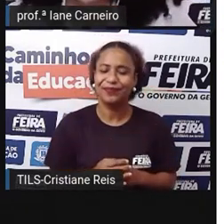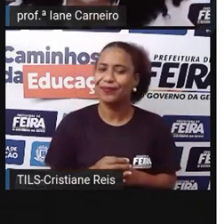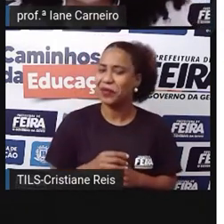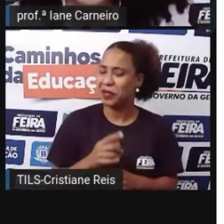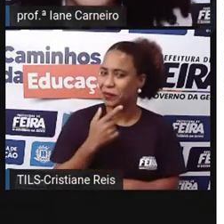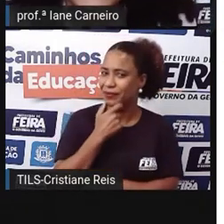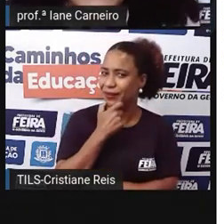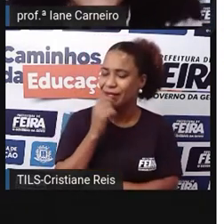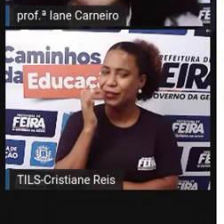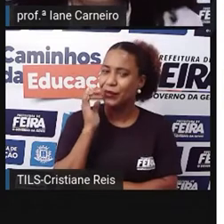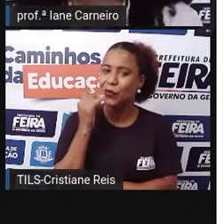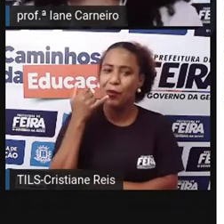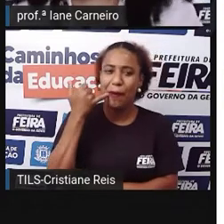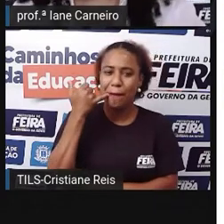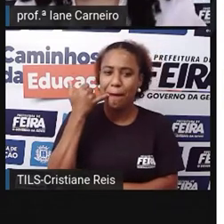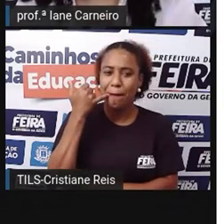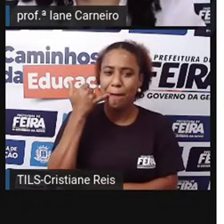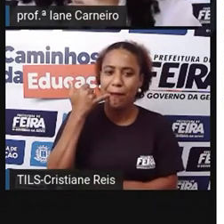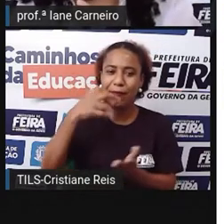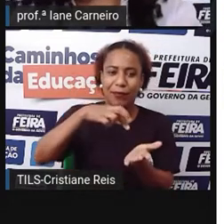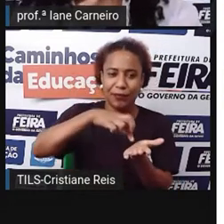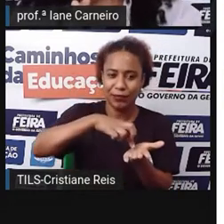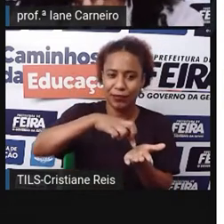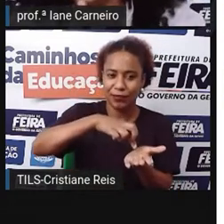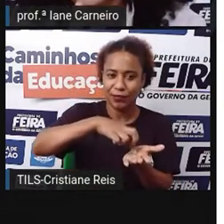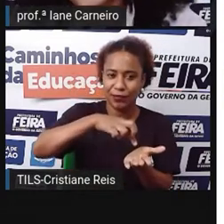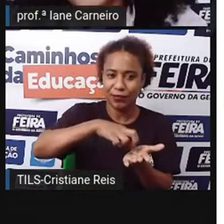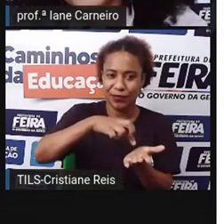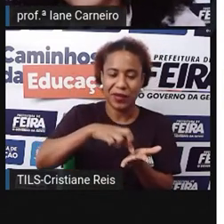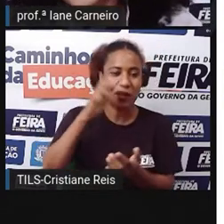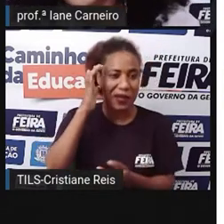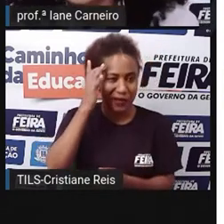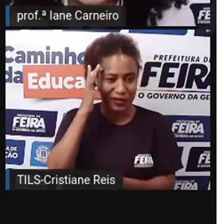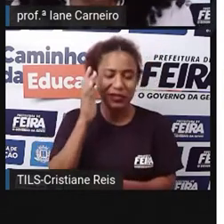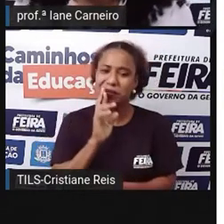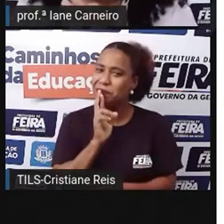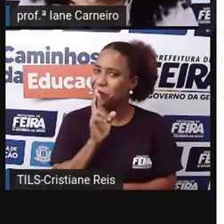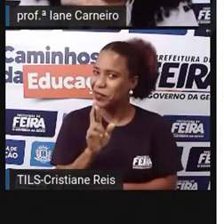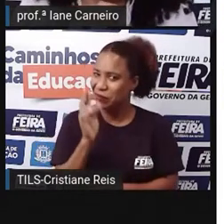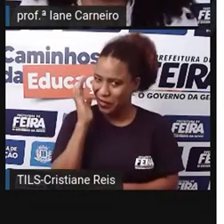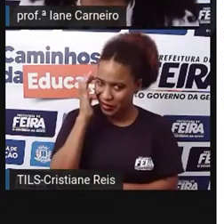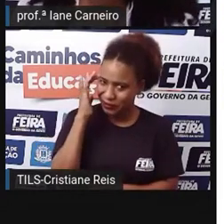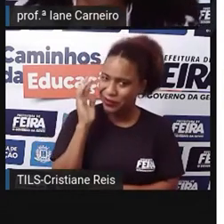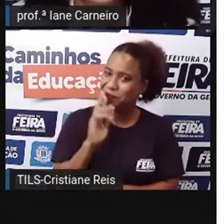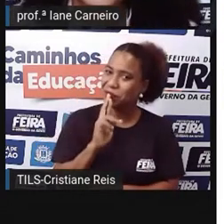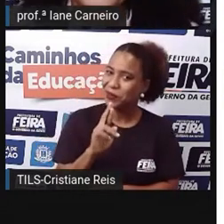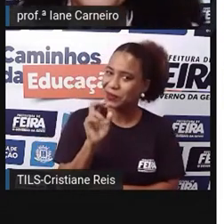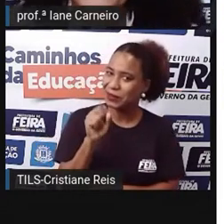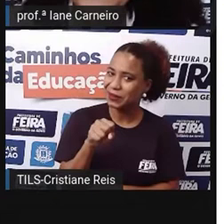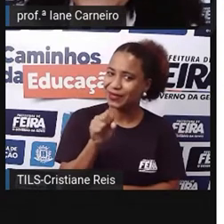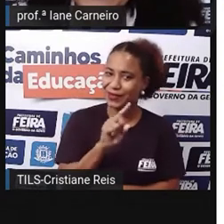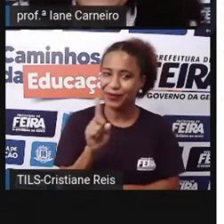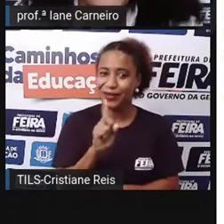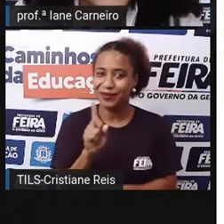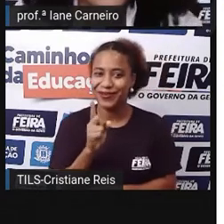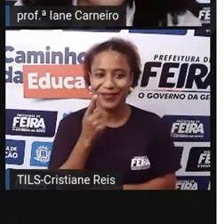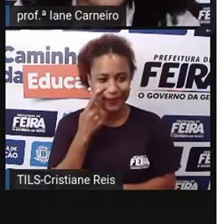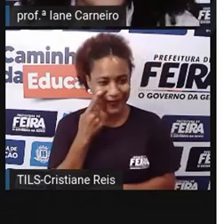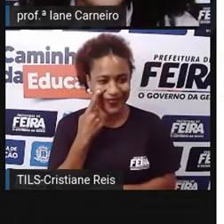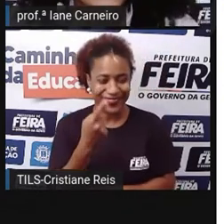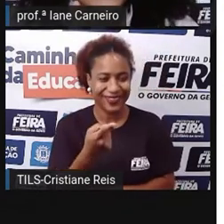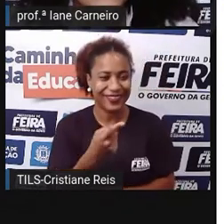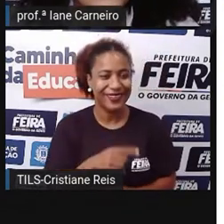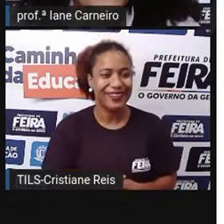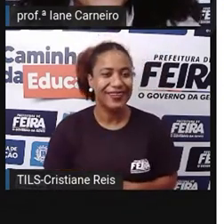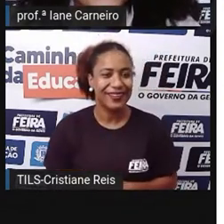vocês acham? Eu acho que o Saci respondeu. E você acha que ele respondeu também? Vamos ver qual será o